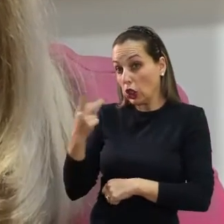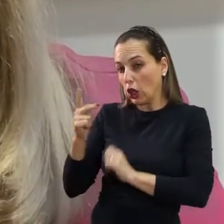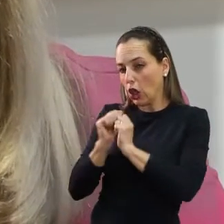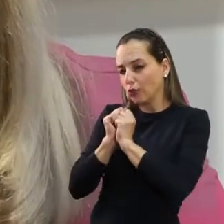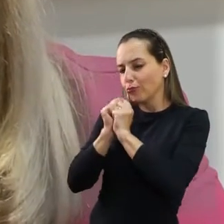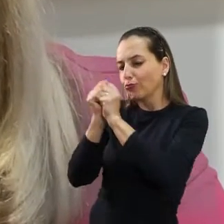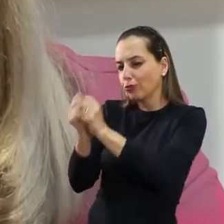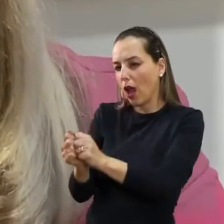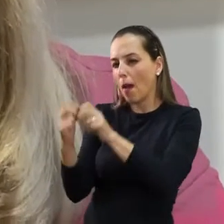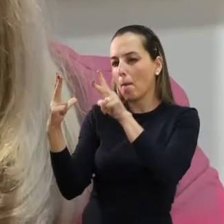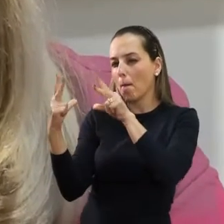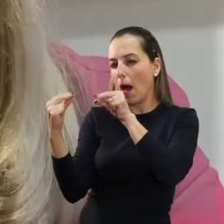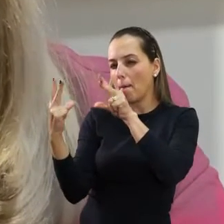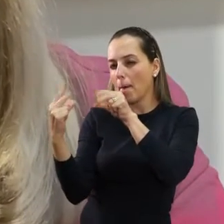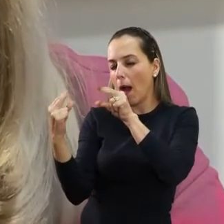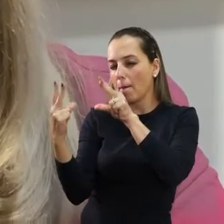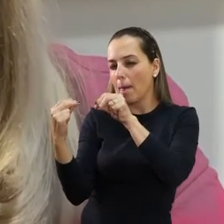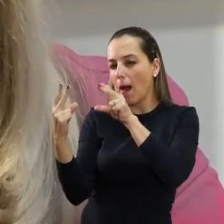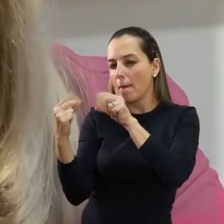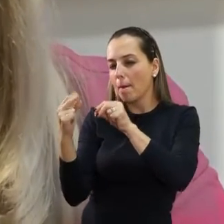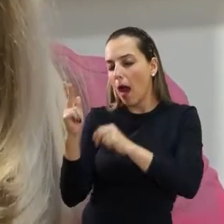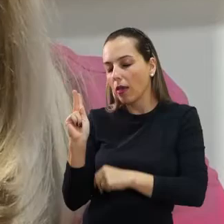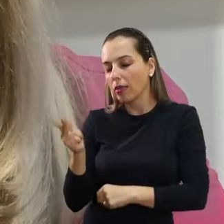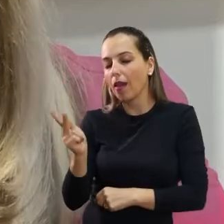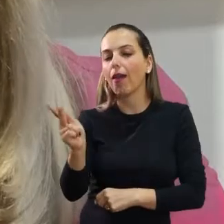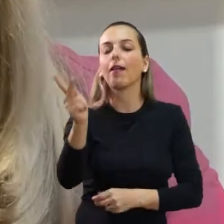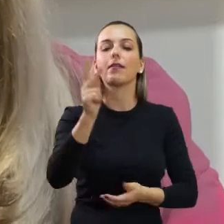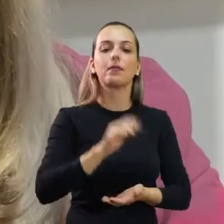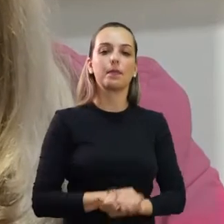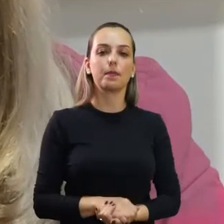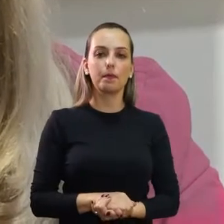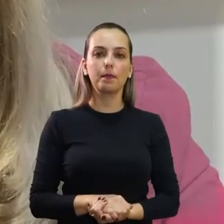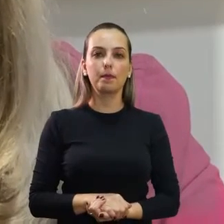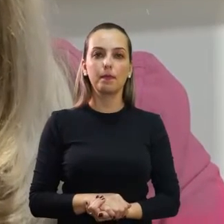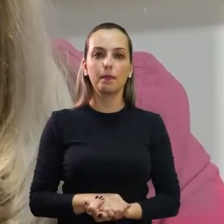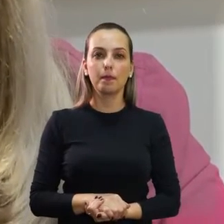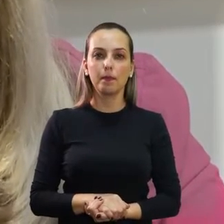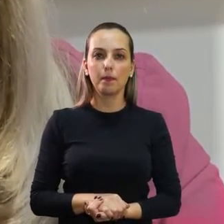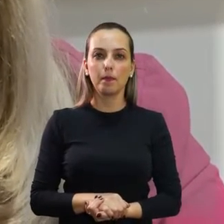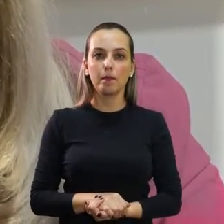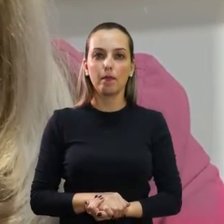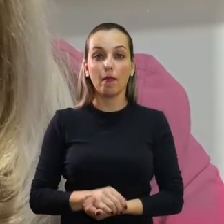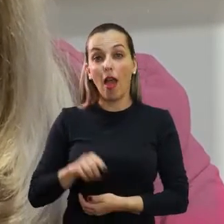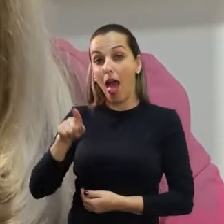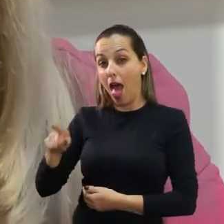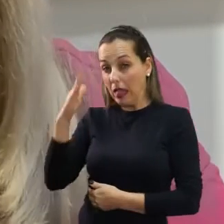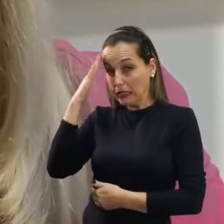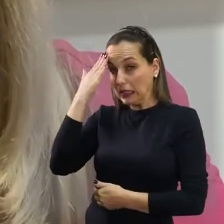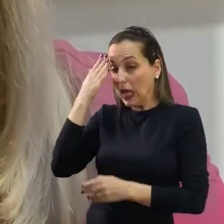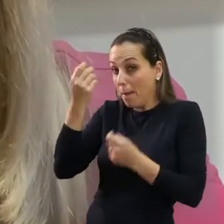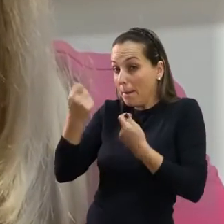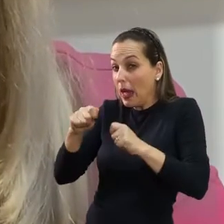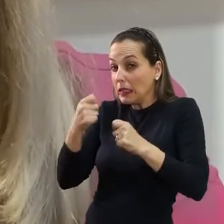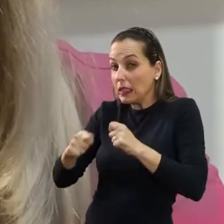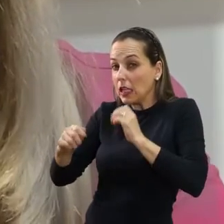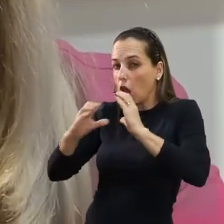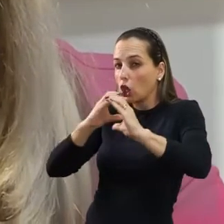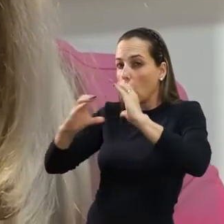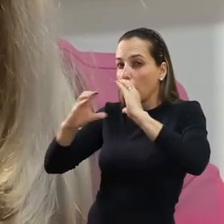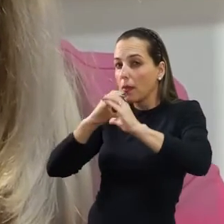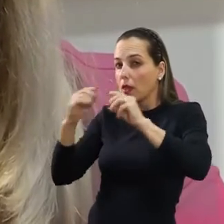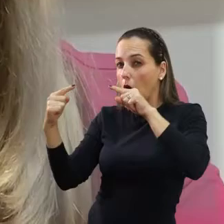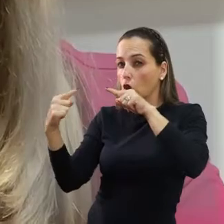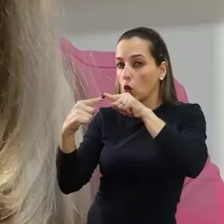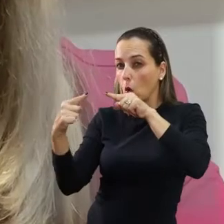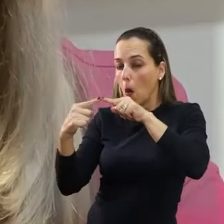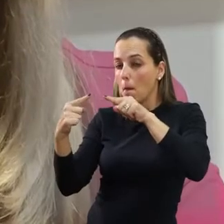por perto e fale com ela o tempo todo. Use uma linguagem compatível com